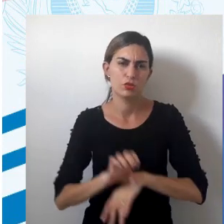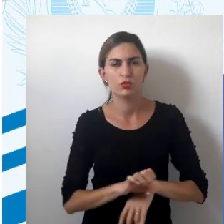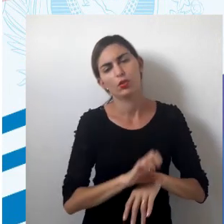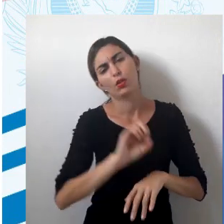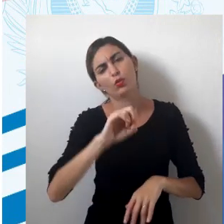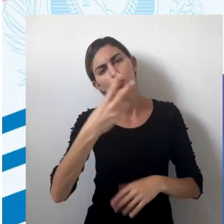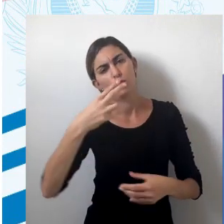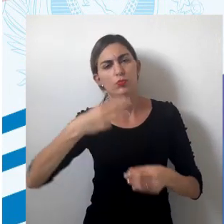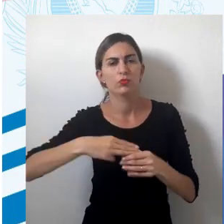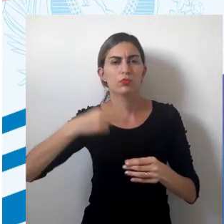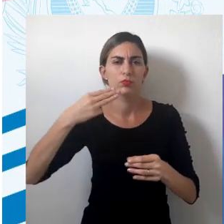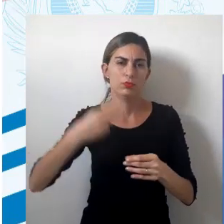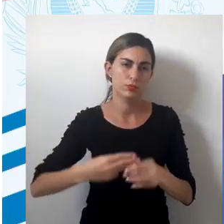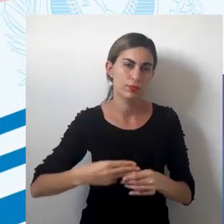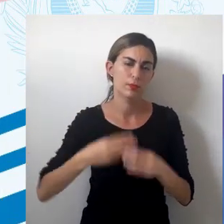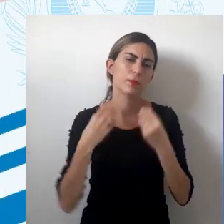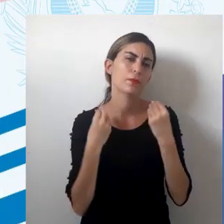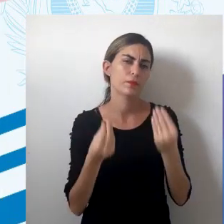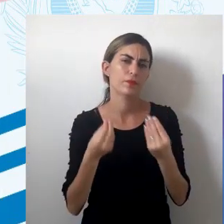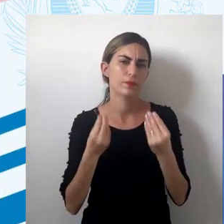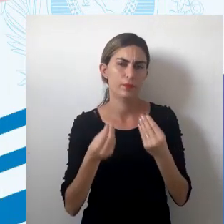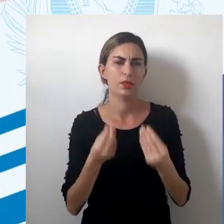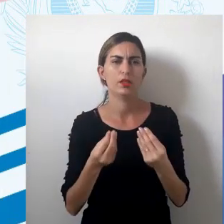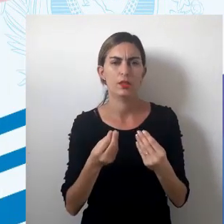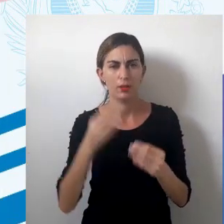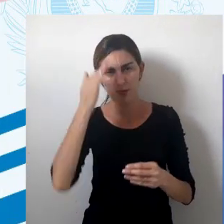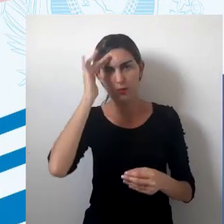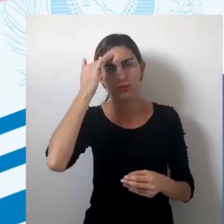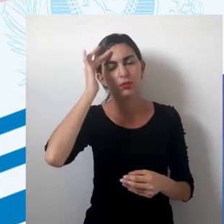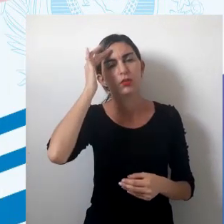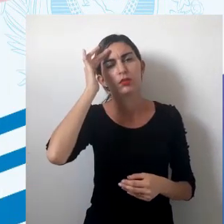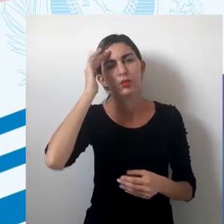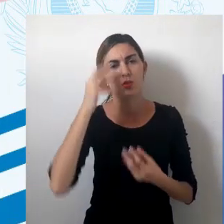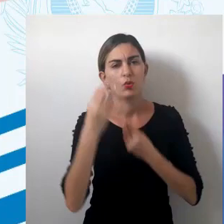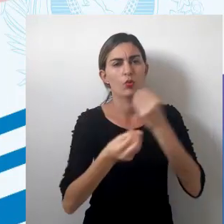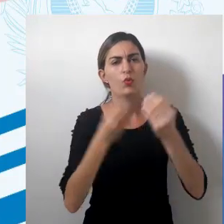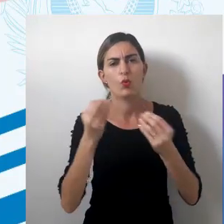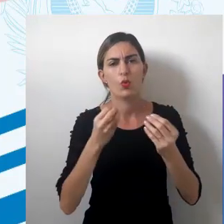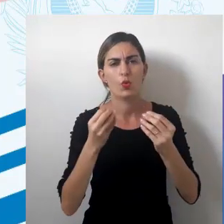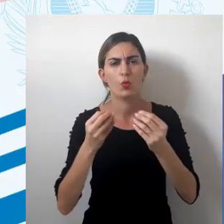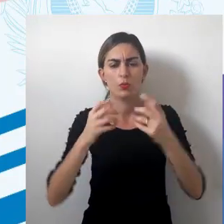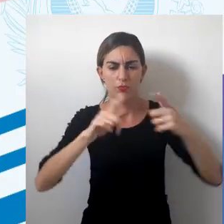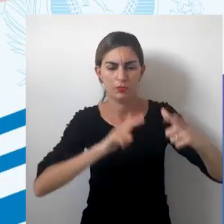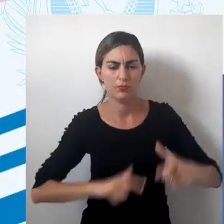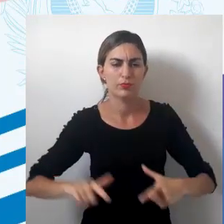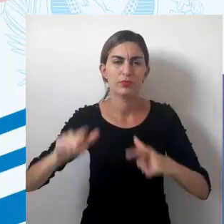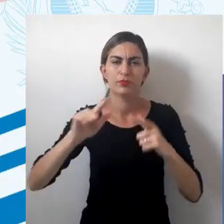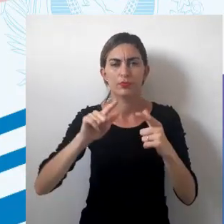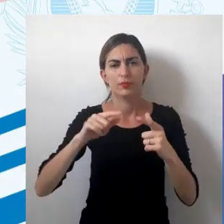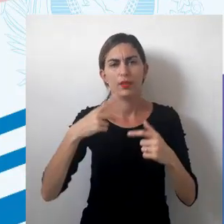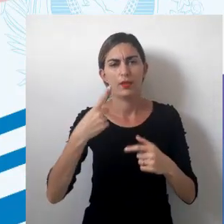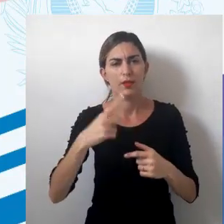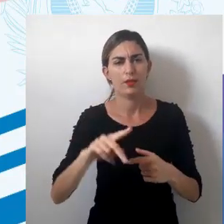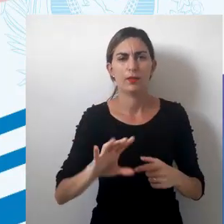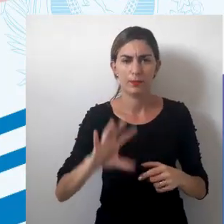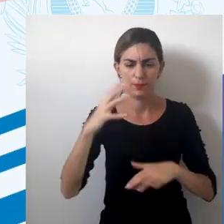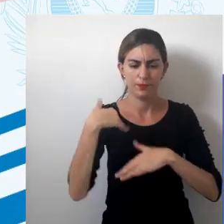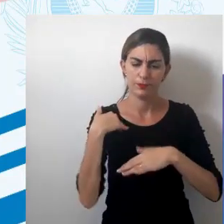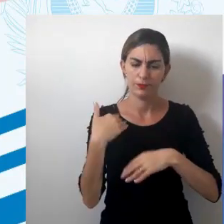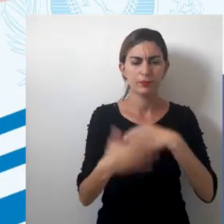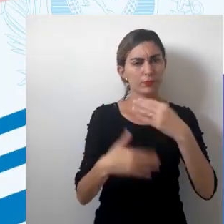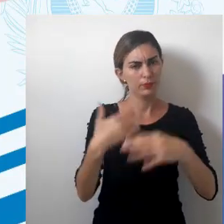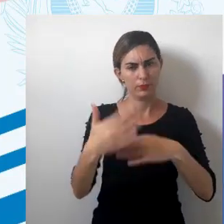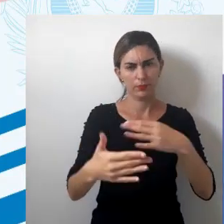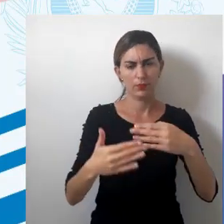ou de um município, para que seja entendível como a dinâmica daquele espaço, ela se dá, ela se